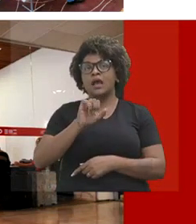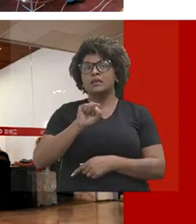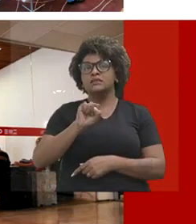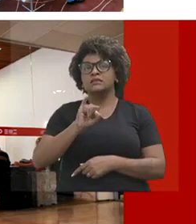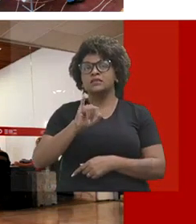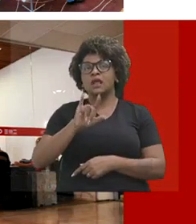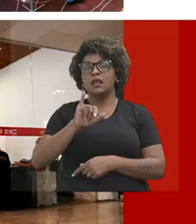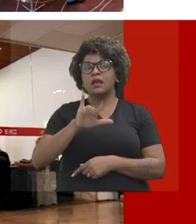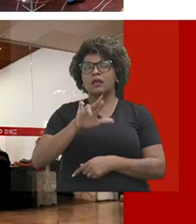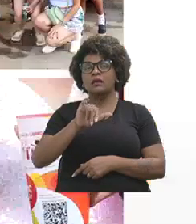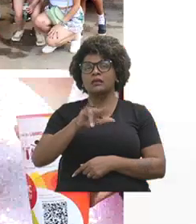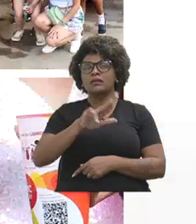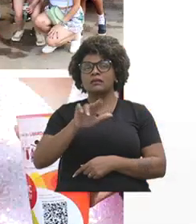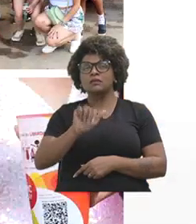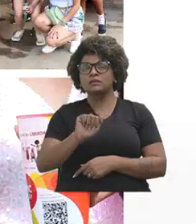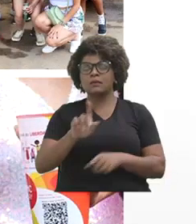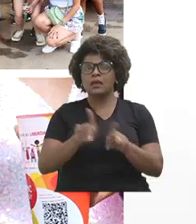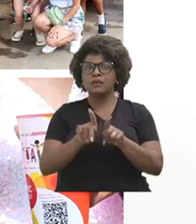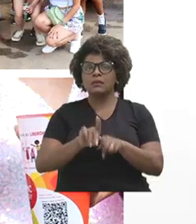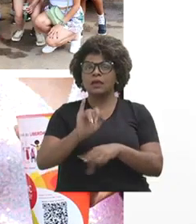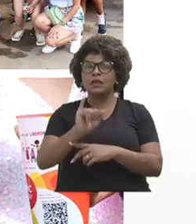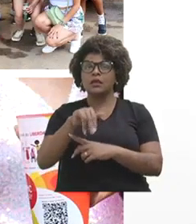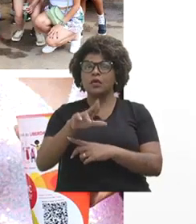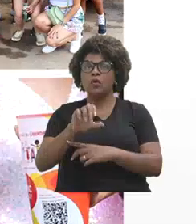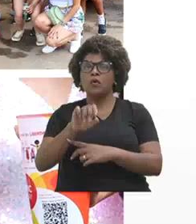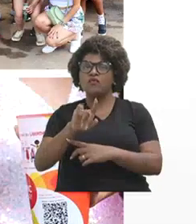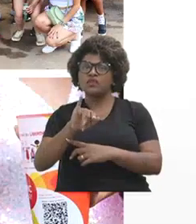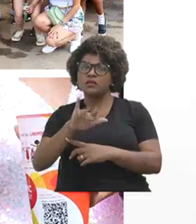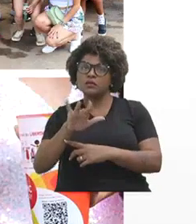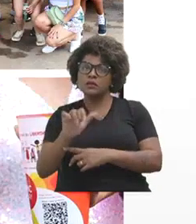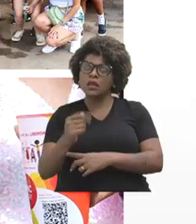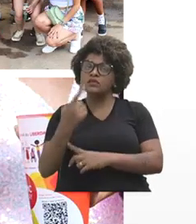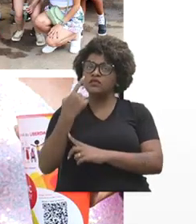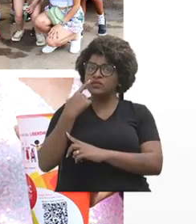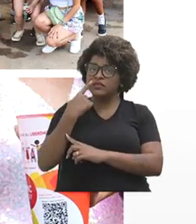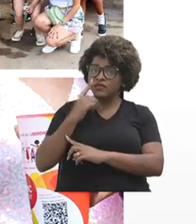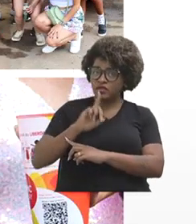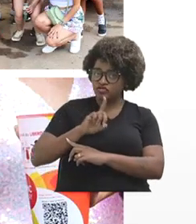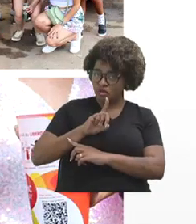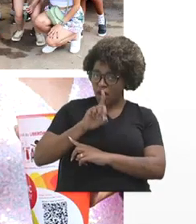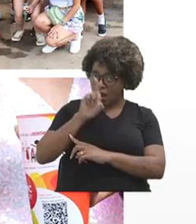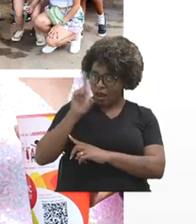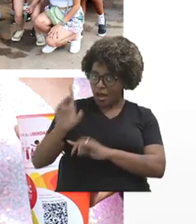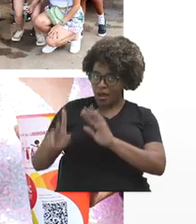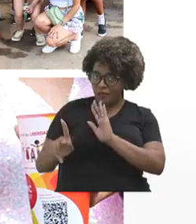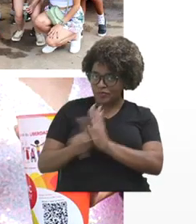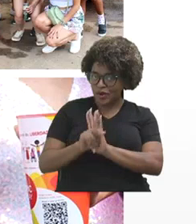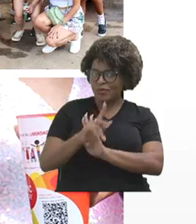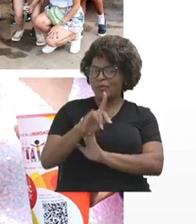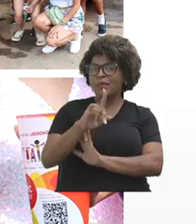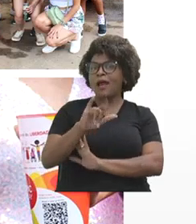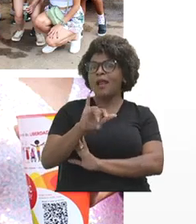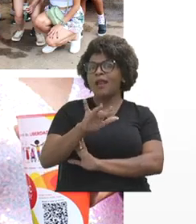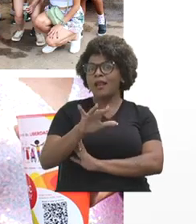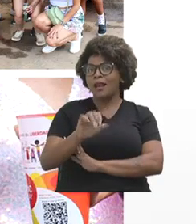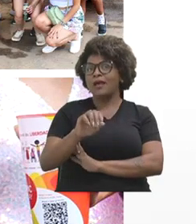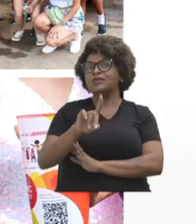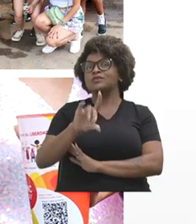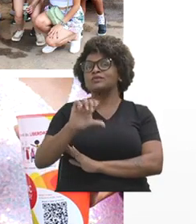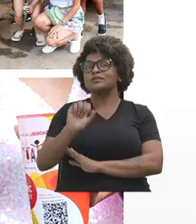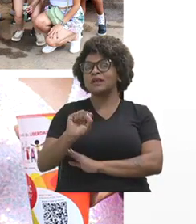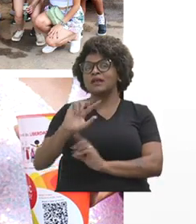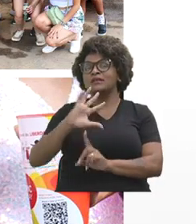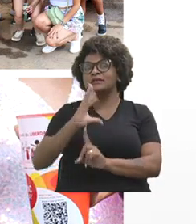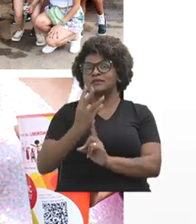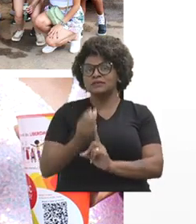vai ouvir direto do Palácio das Artes. Então, gente aproveita também para fazer entrevistas de eventos que acontecem no local, está dando